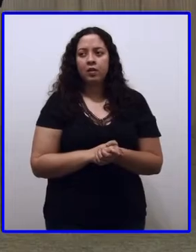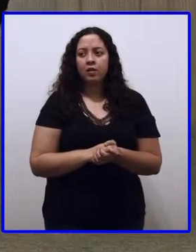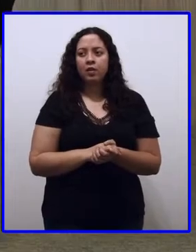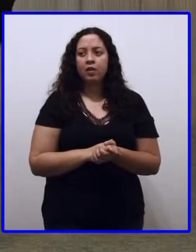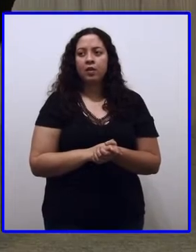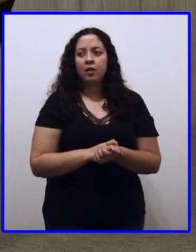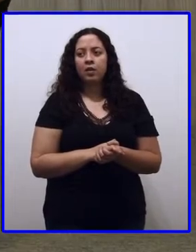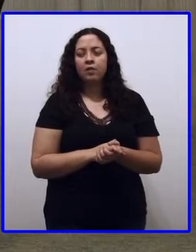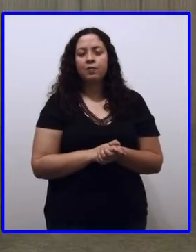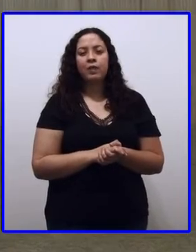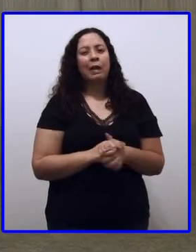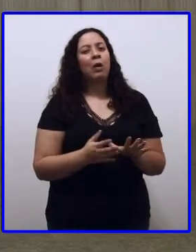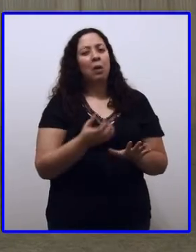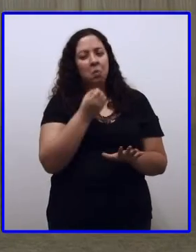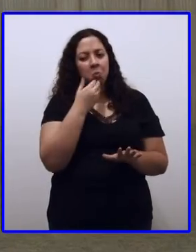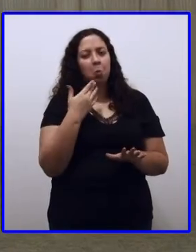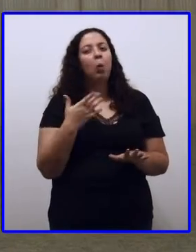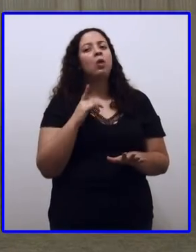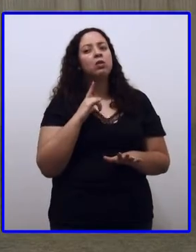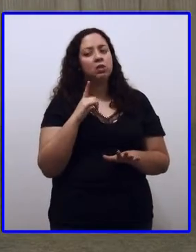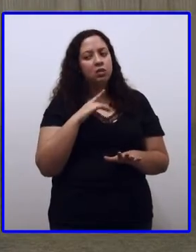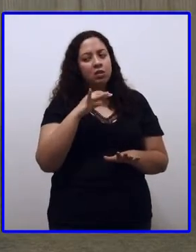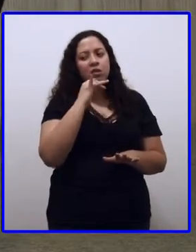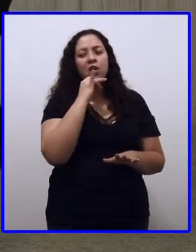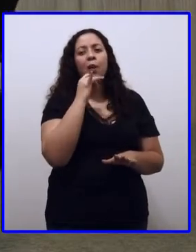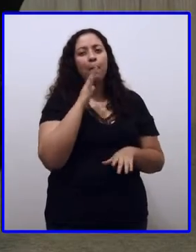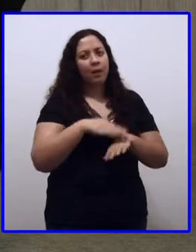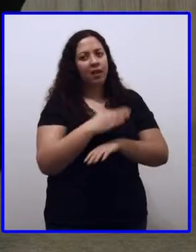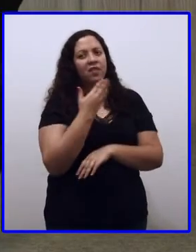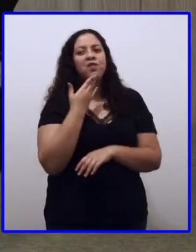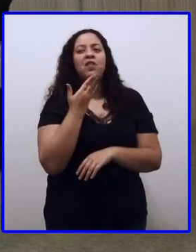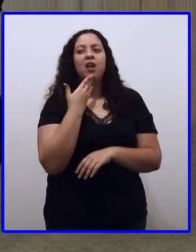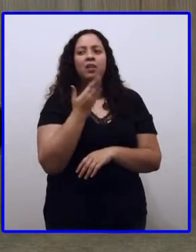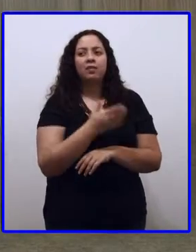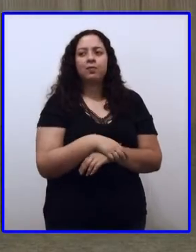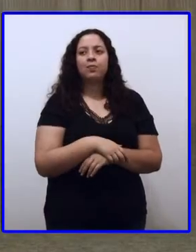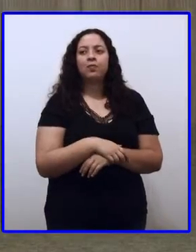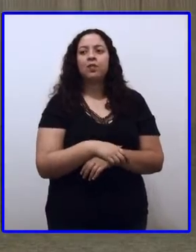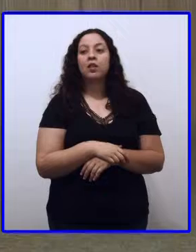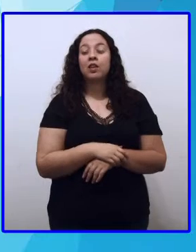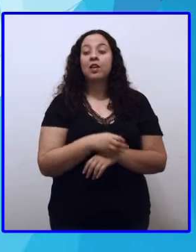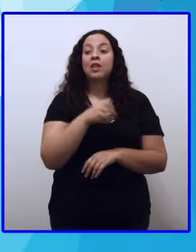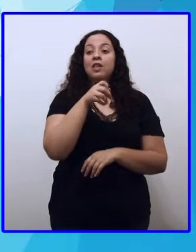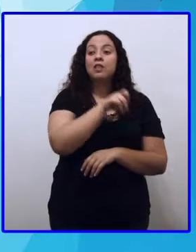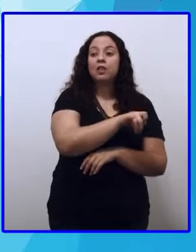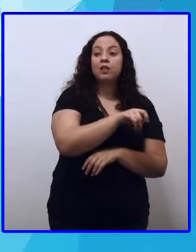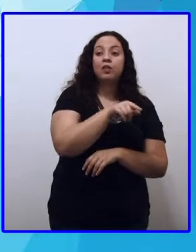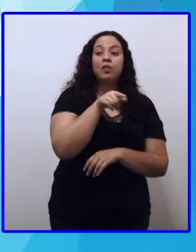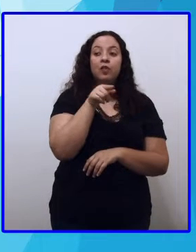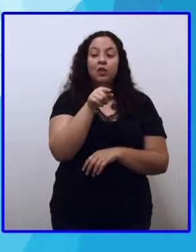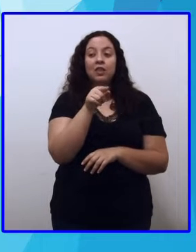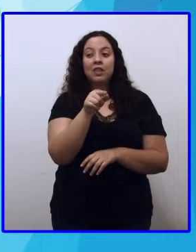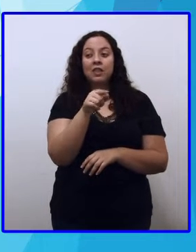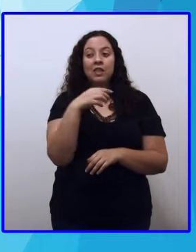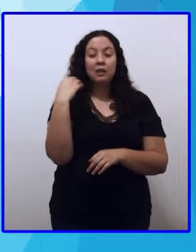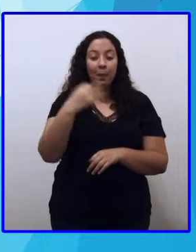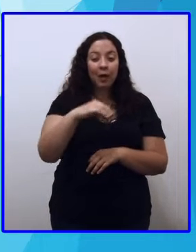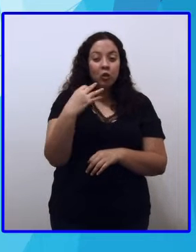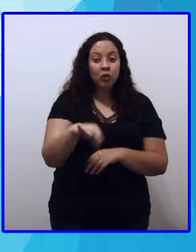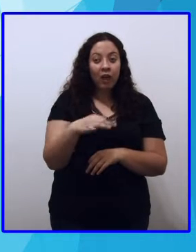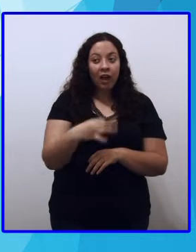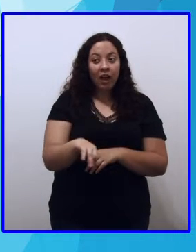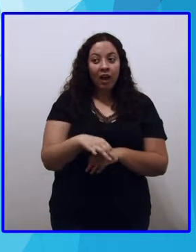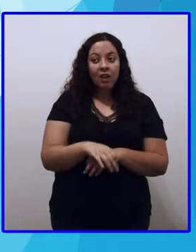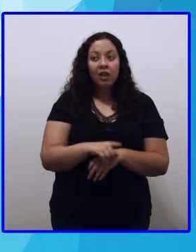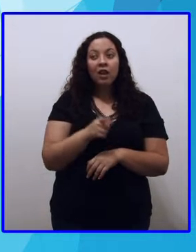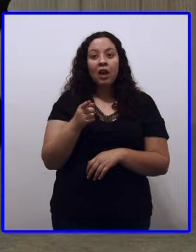fácil. Vocês aí de casa também acham que quando a gente dá exemplo, fica muito mais fácil? Aham, garanto que sim. Olha lá. Se você se ferisse, seria burrice.